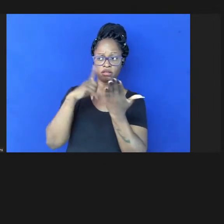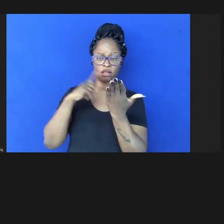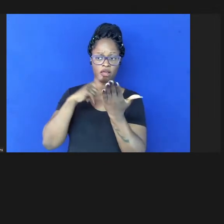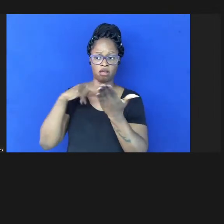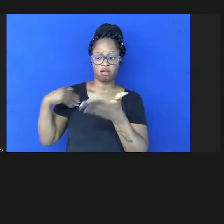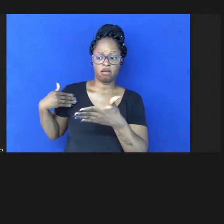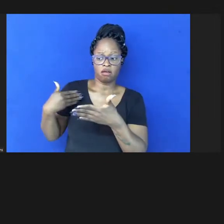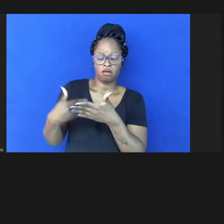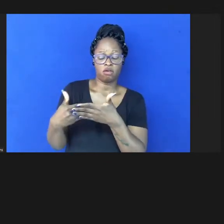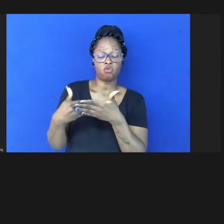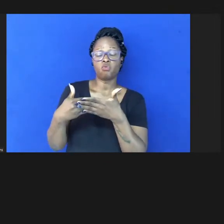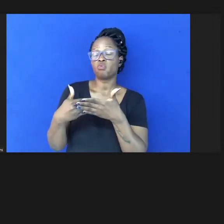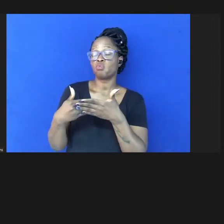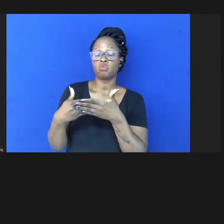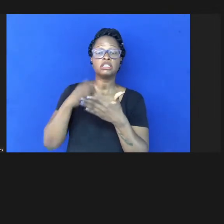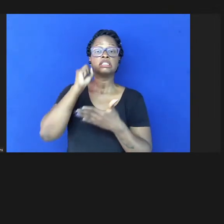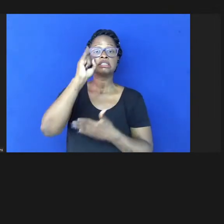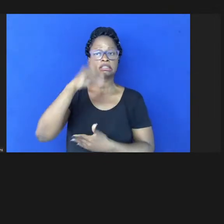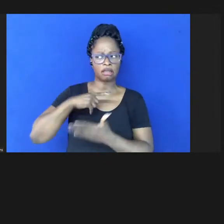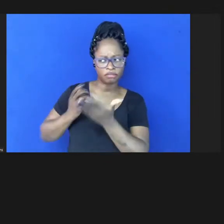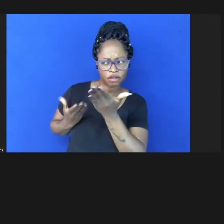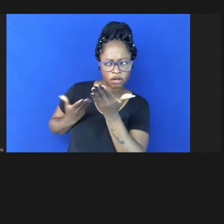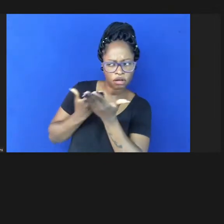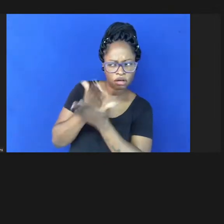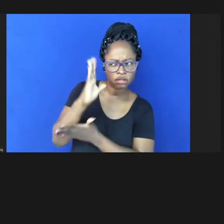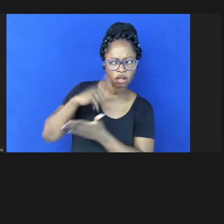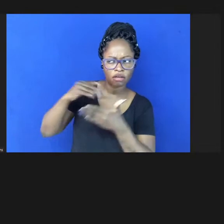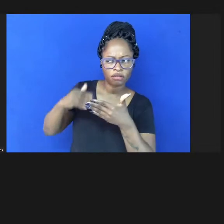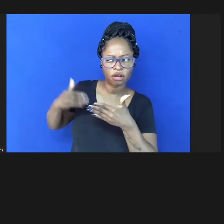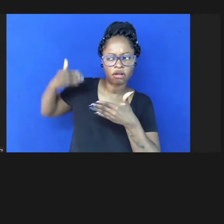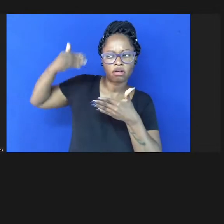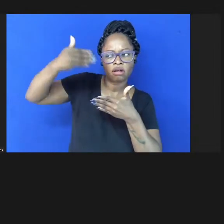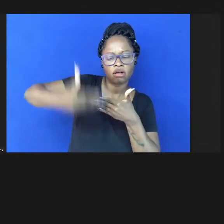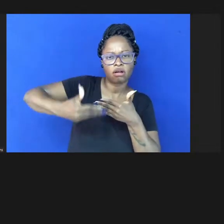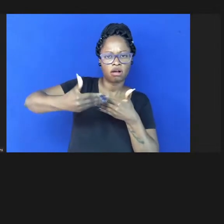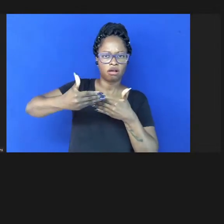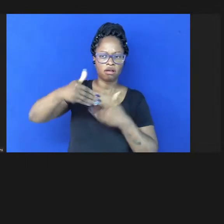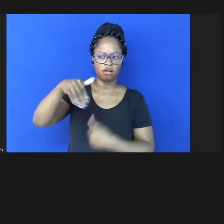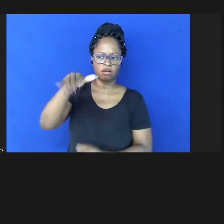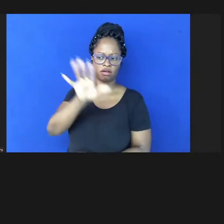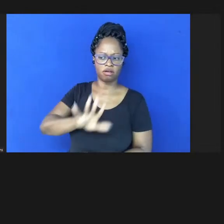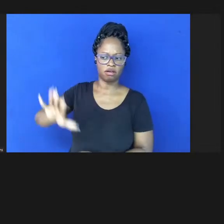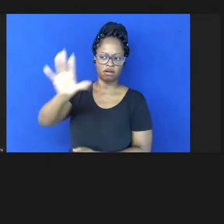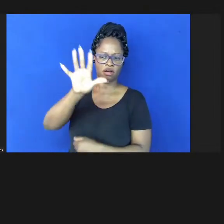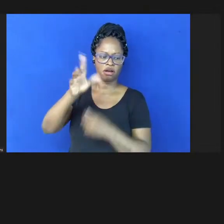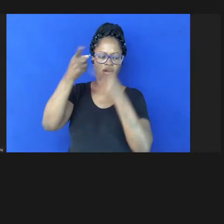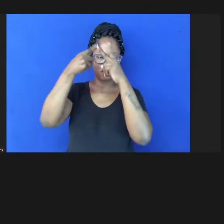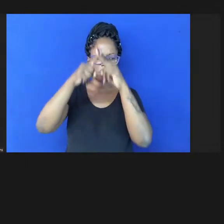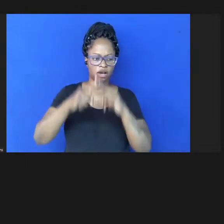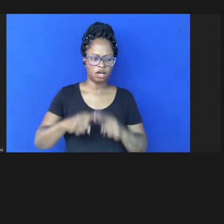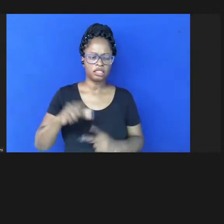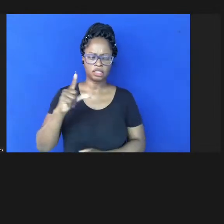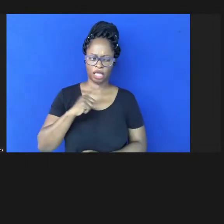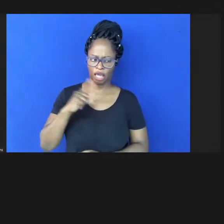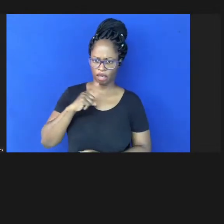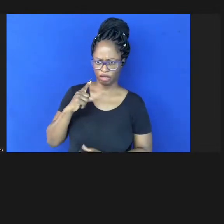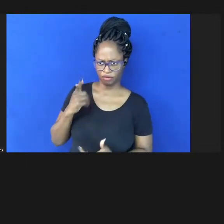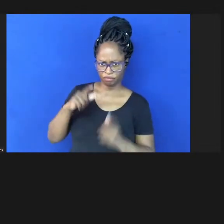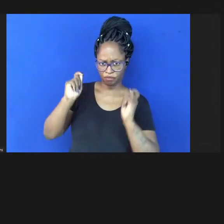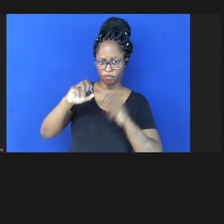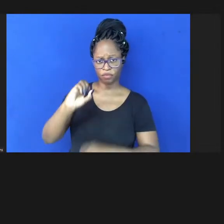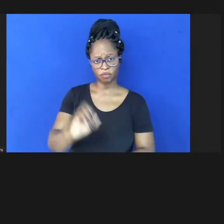ponto se houve aprovação posterior por parte de revisores voluntários ou